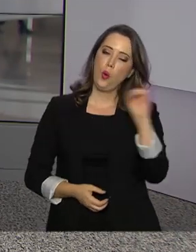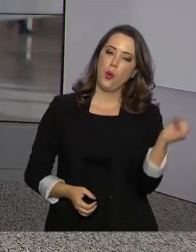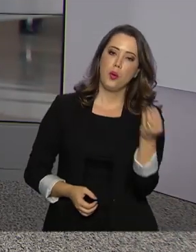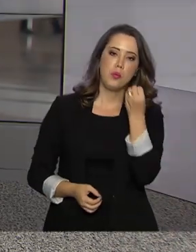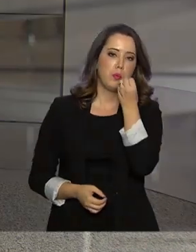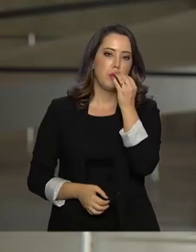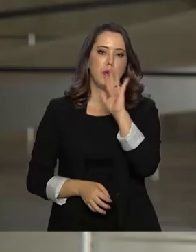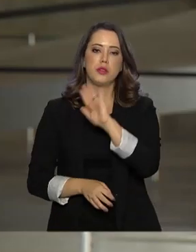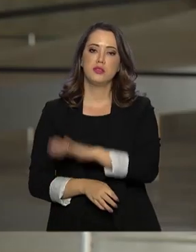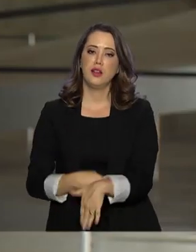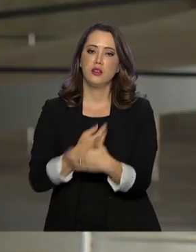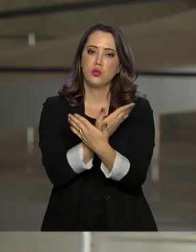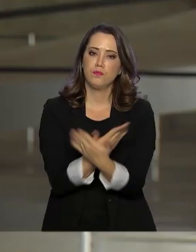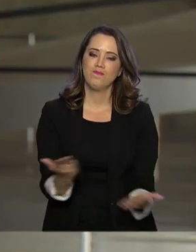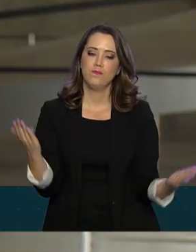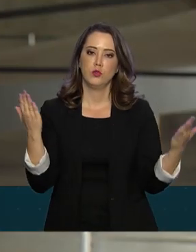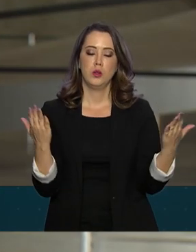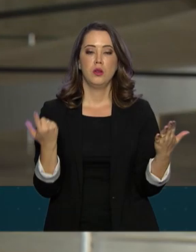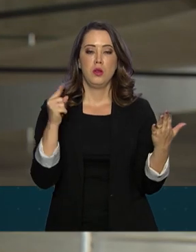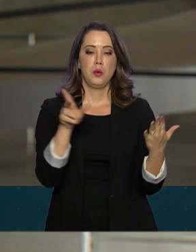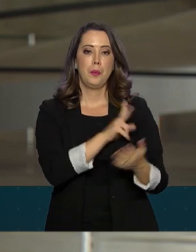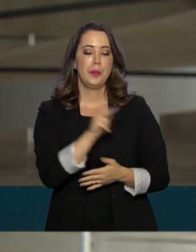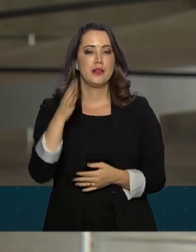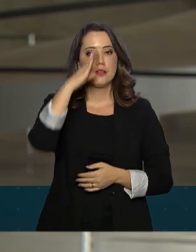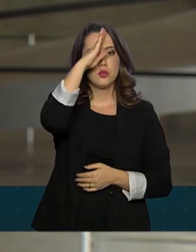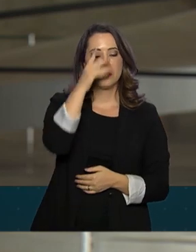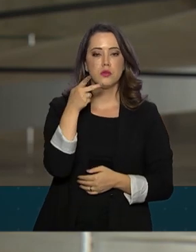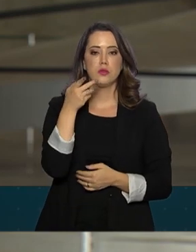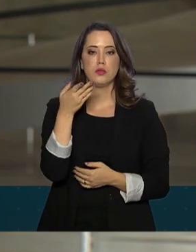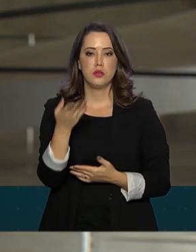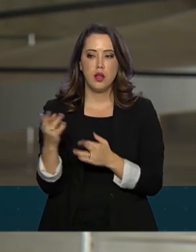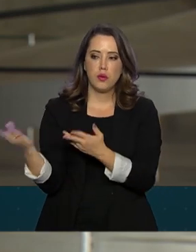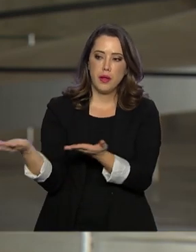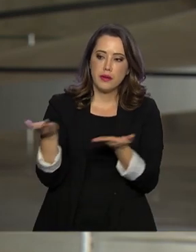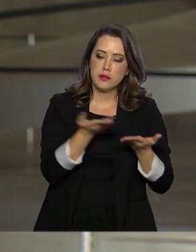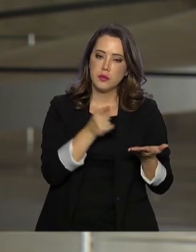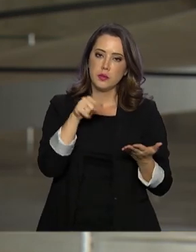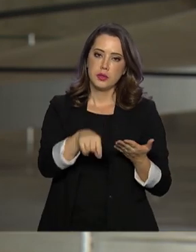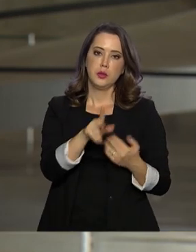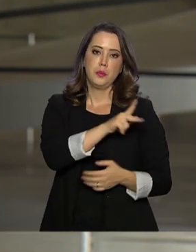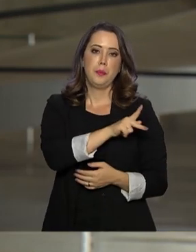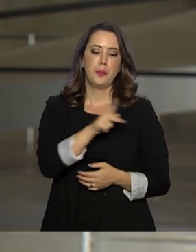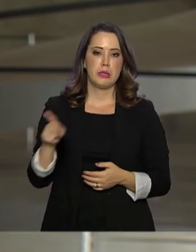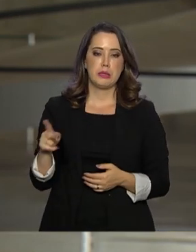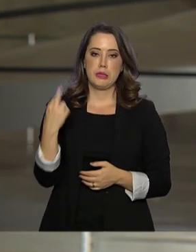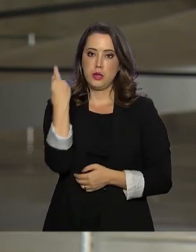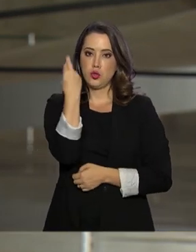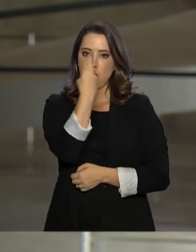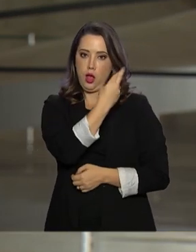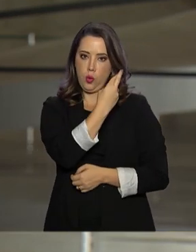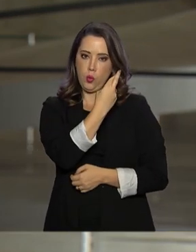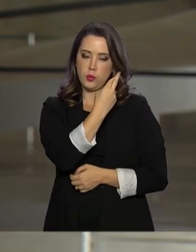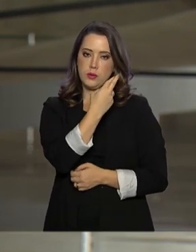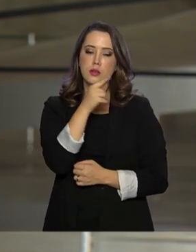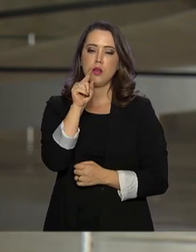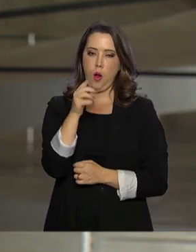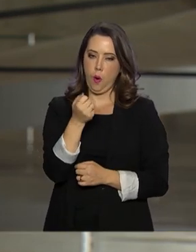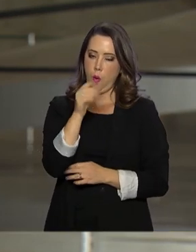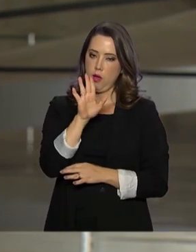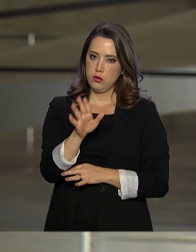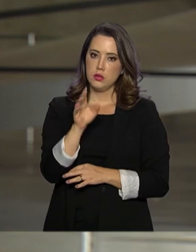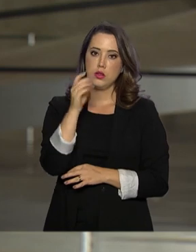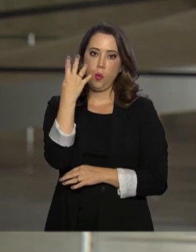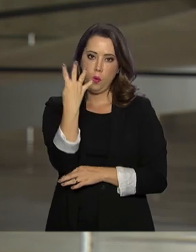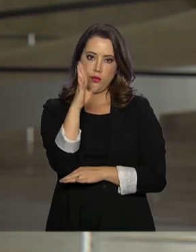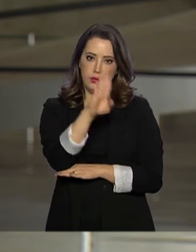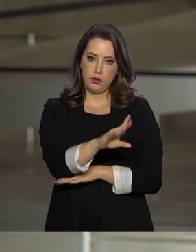Roberto. Boa tarde. Uma boa tarde a todos. Olha, o presidente Jair Bolsonaro vai receber o presidente da Rússia, Vladimir Putin, daqui a pouco,